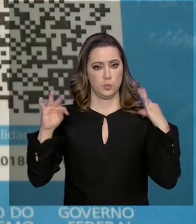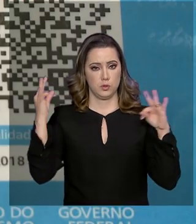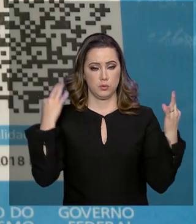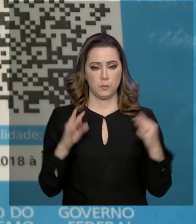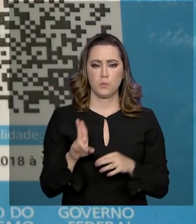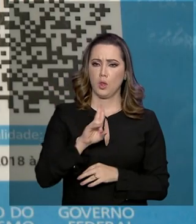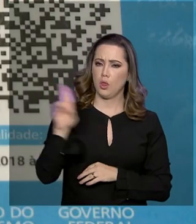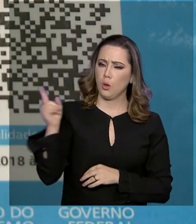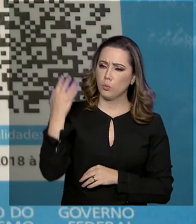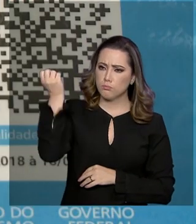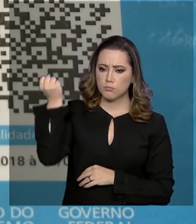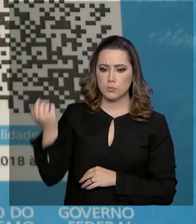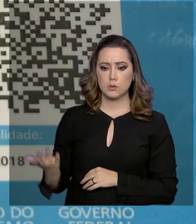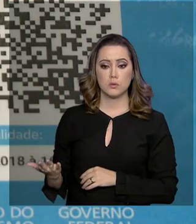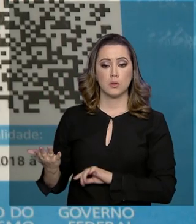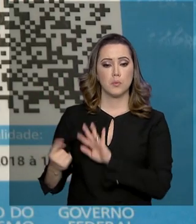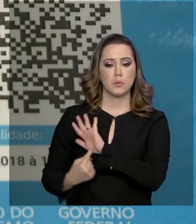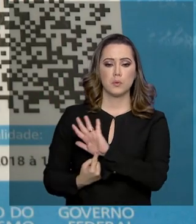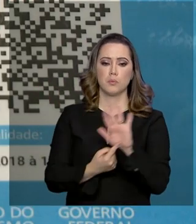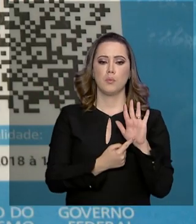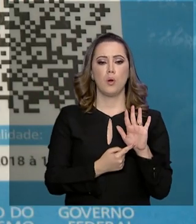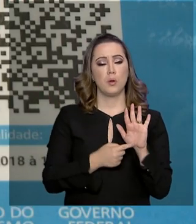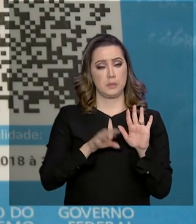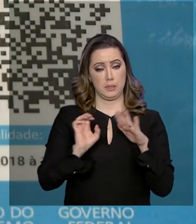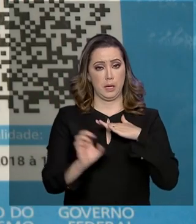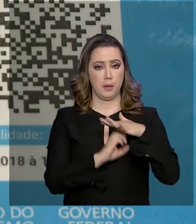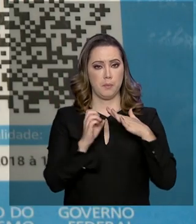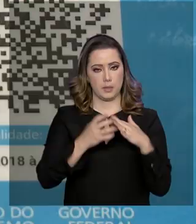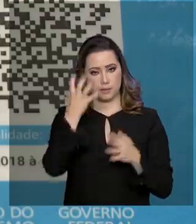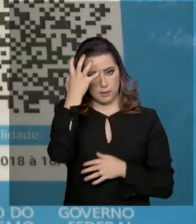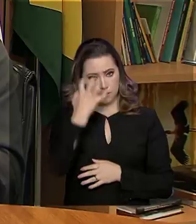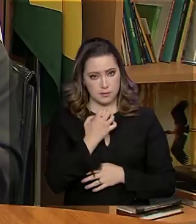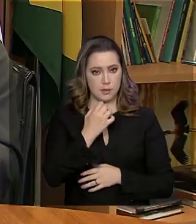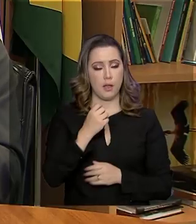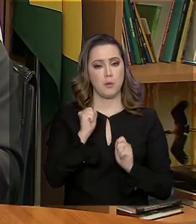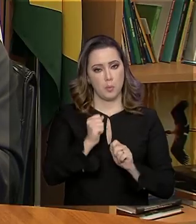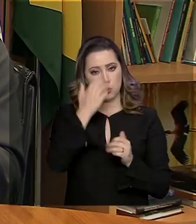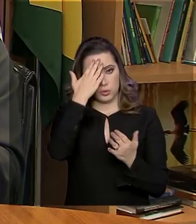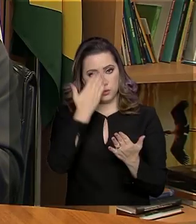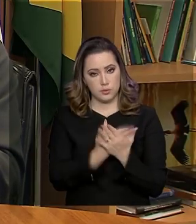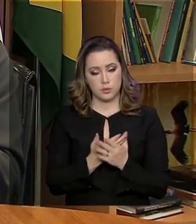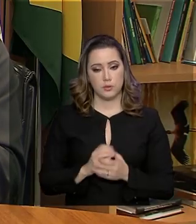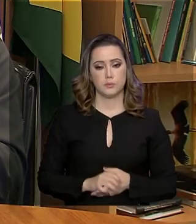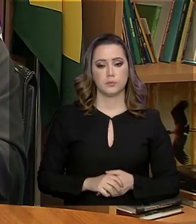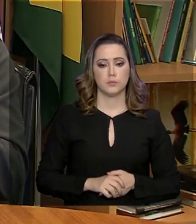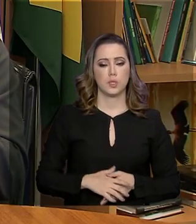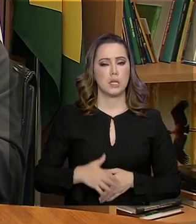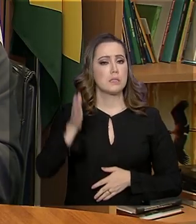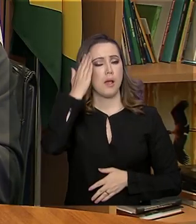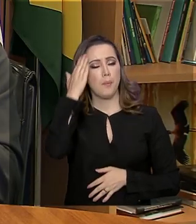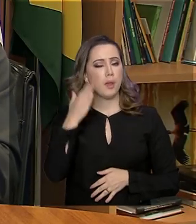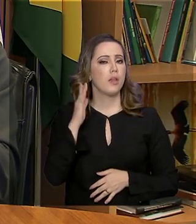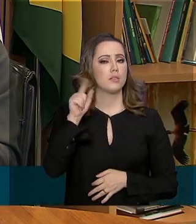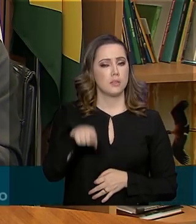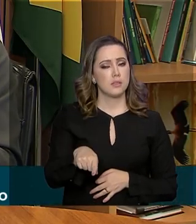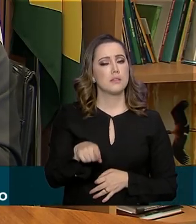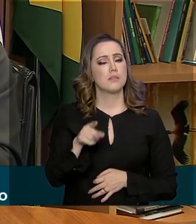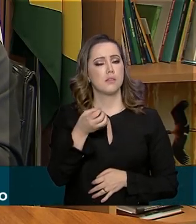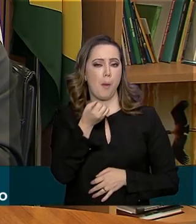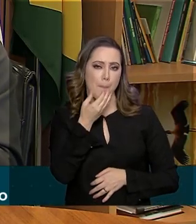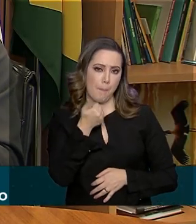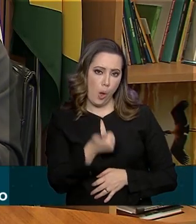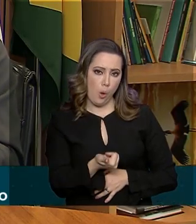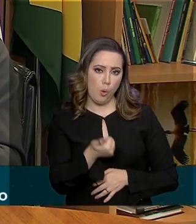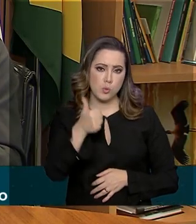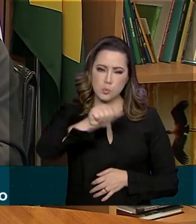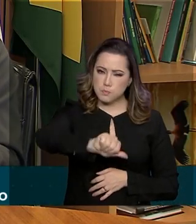Ter um nome nesse catálogo sinaliza idoneidade e confiança. Saber o que prestam, o nível de qualificação que